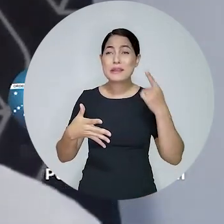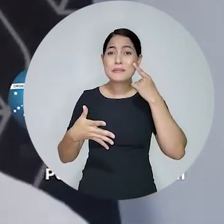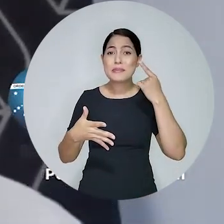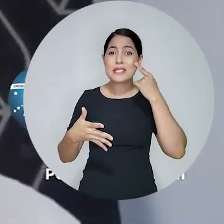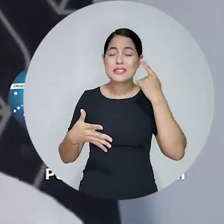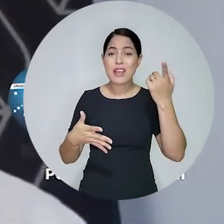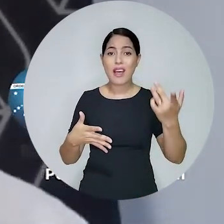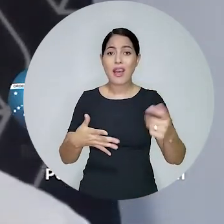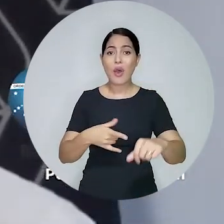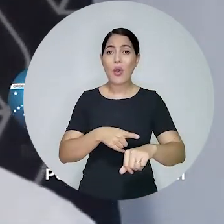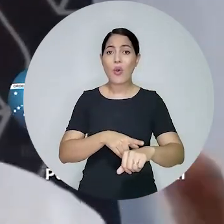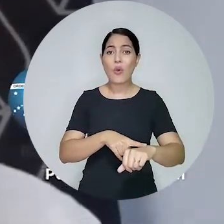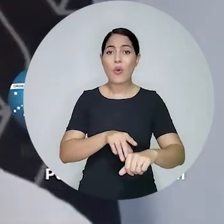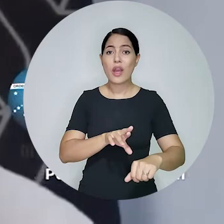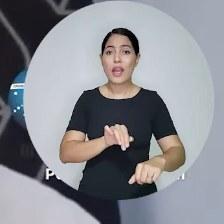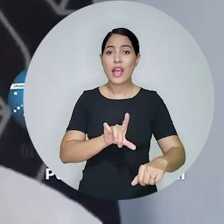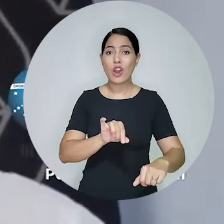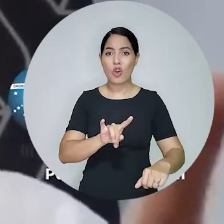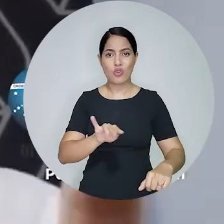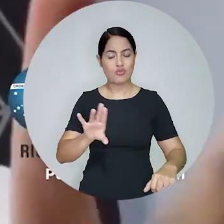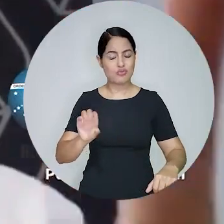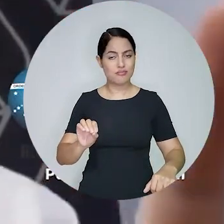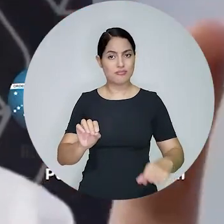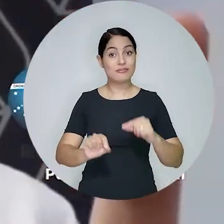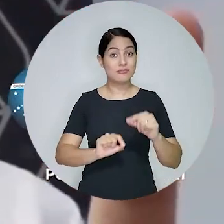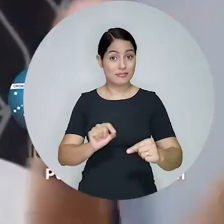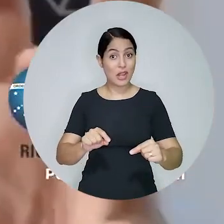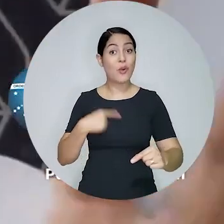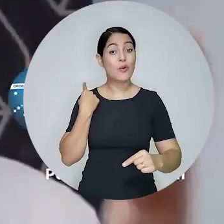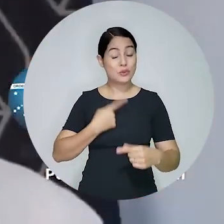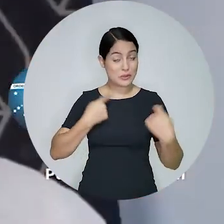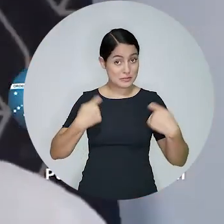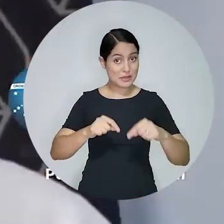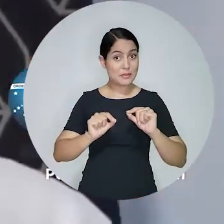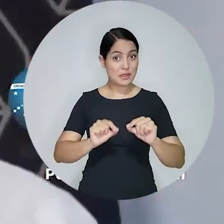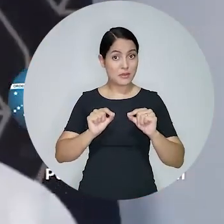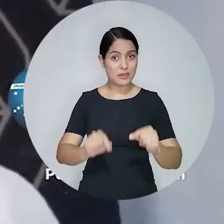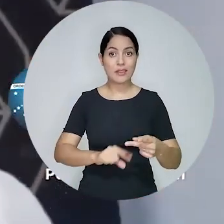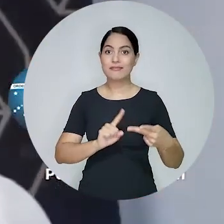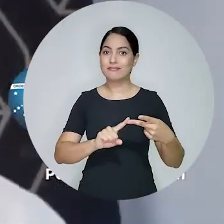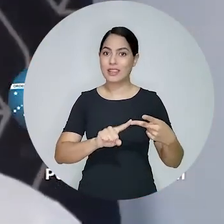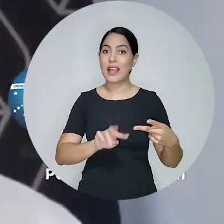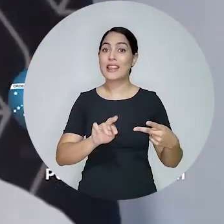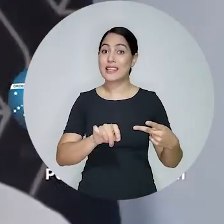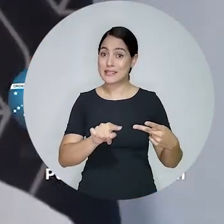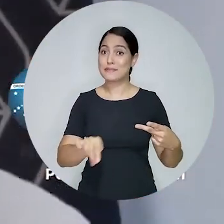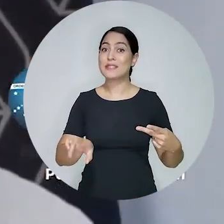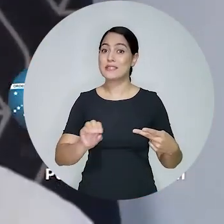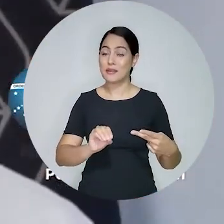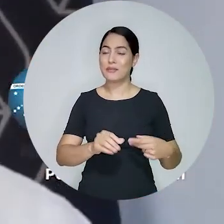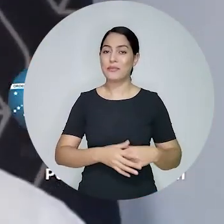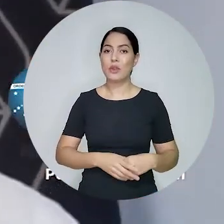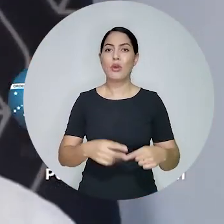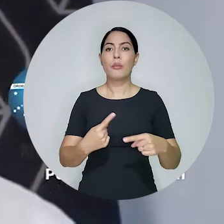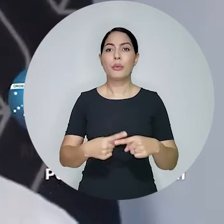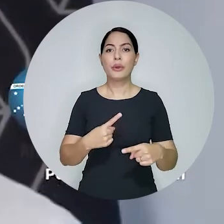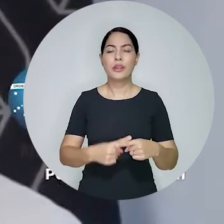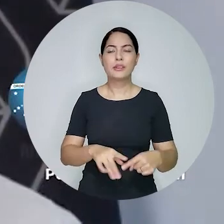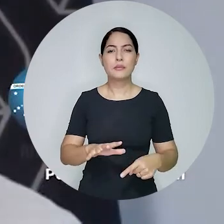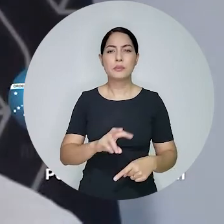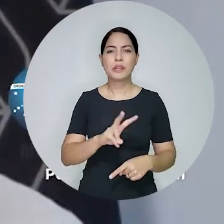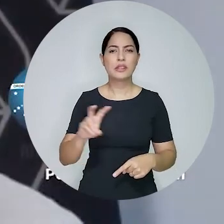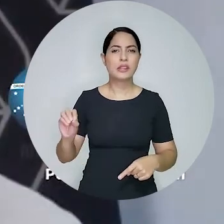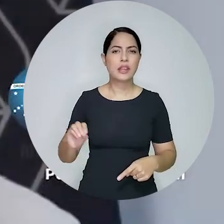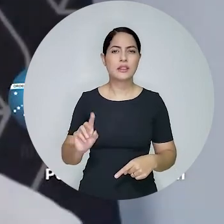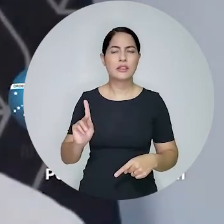fontes de energia sem pensar o relógio, como diz o Fritz of Cobra. Ou seja, eu vou ter que pensar na transmissão. Por exemplo, nós temos